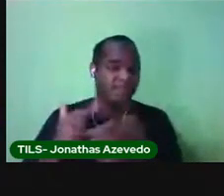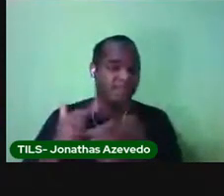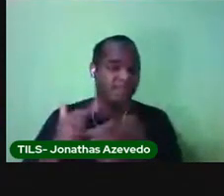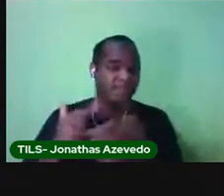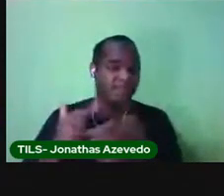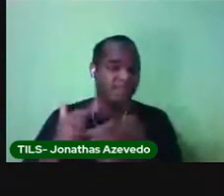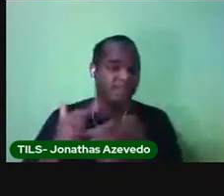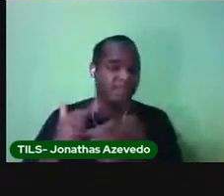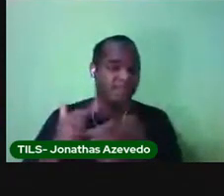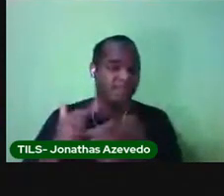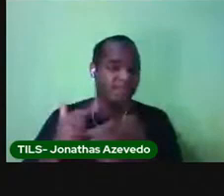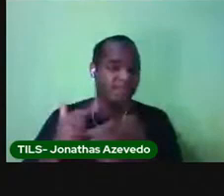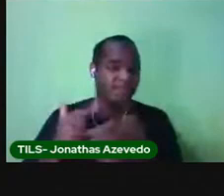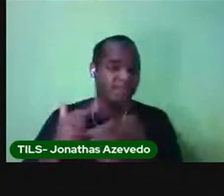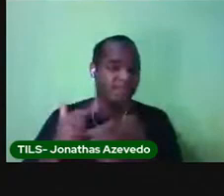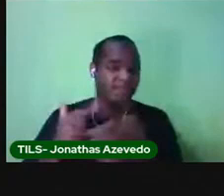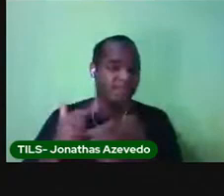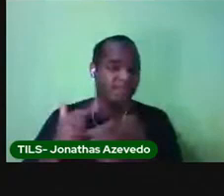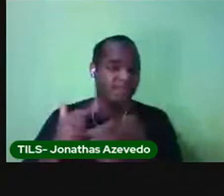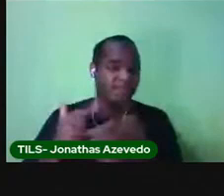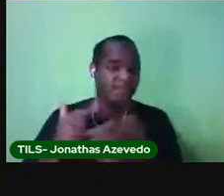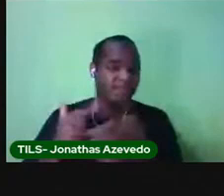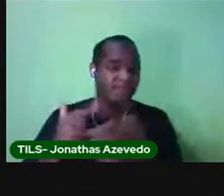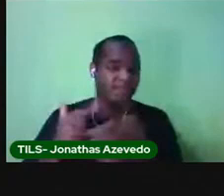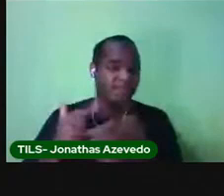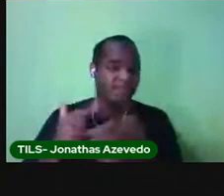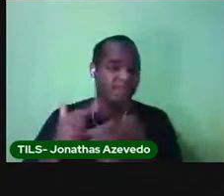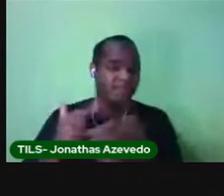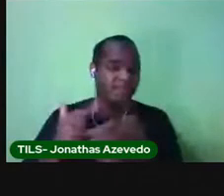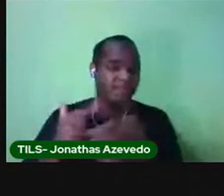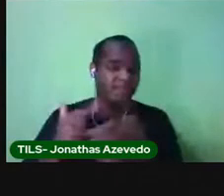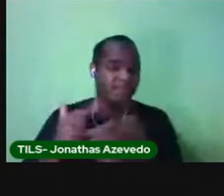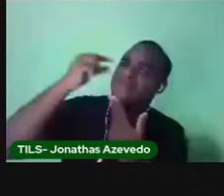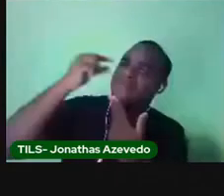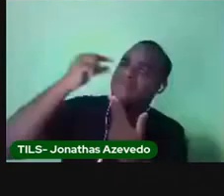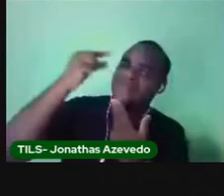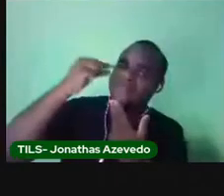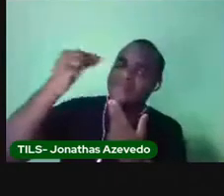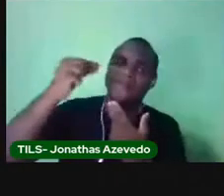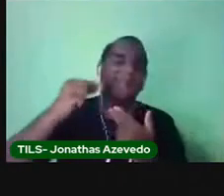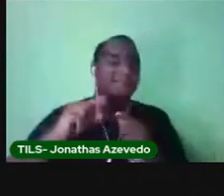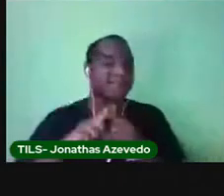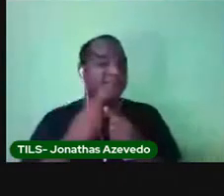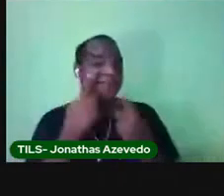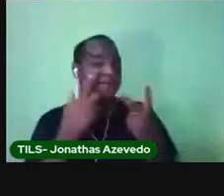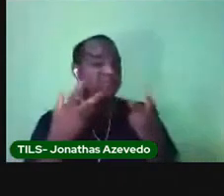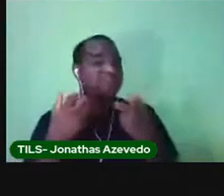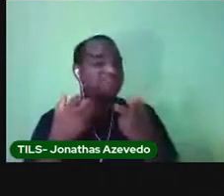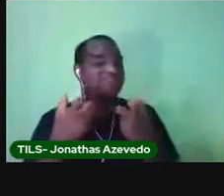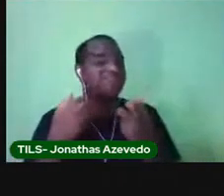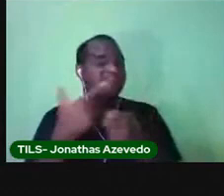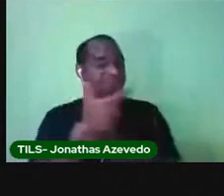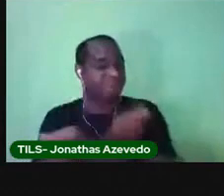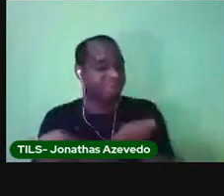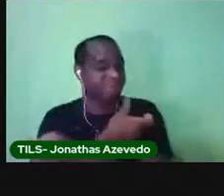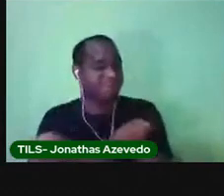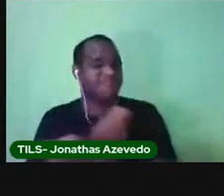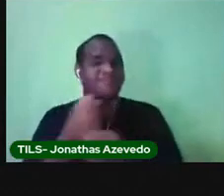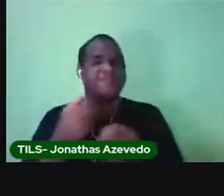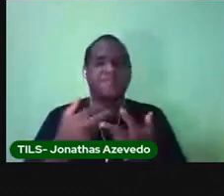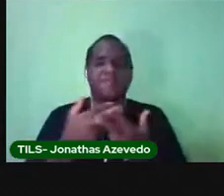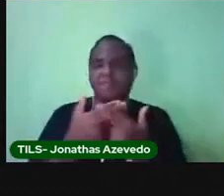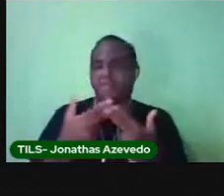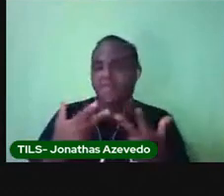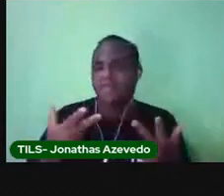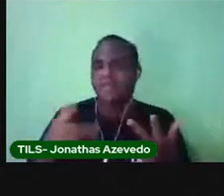é? O Zé Gotinha. Se liga nas vacinas. O Zé Gotinha é o nosso amigo. Ele quem lembra para